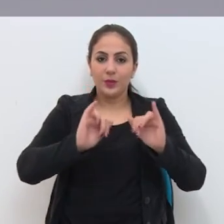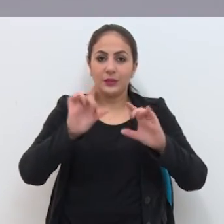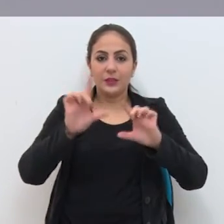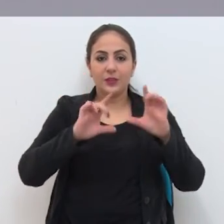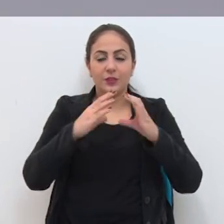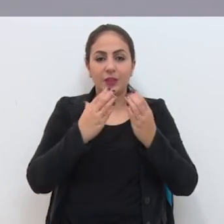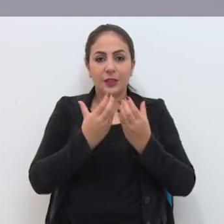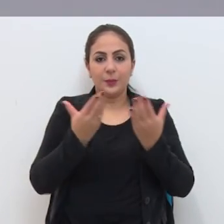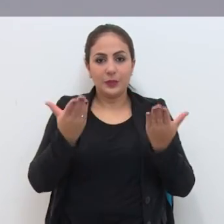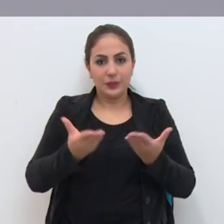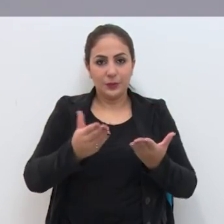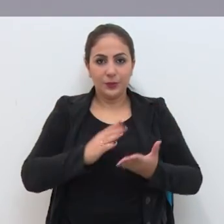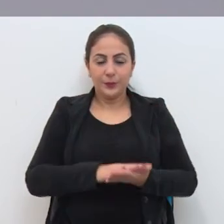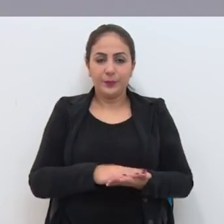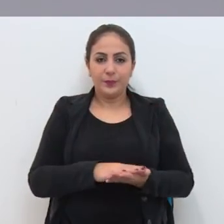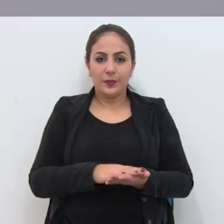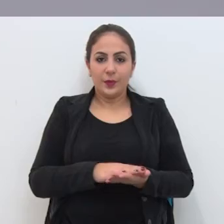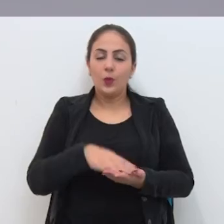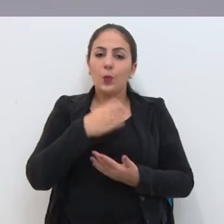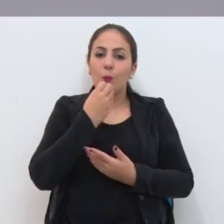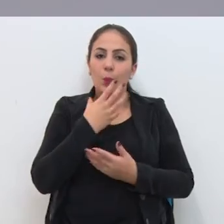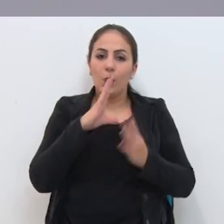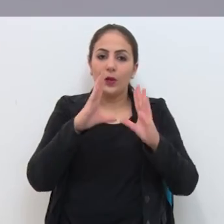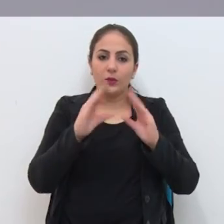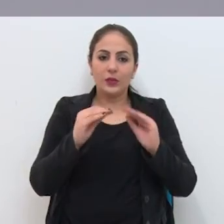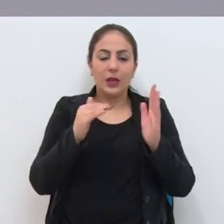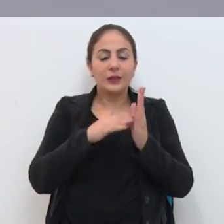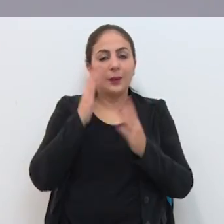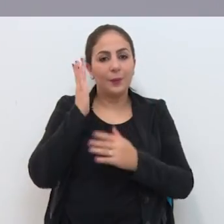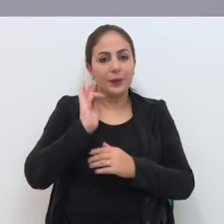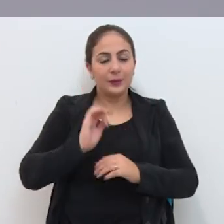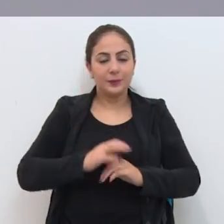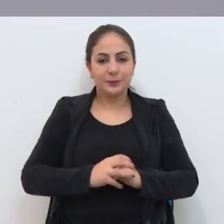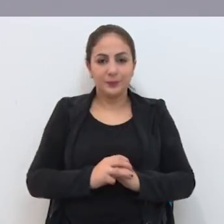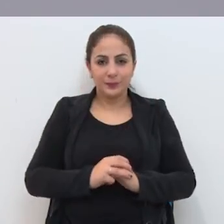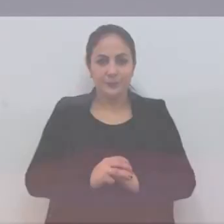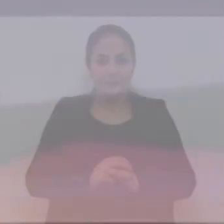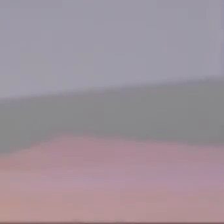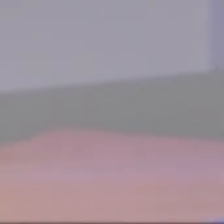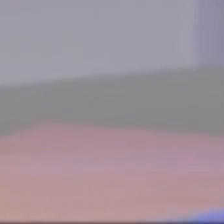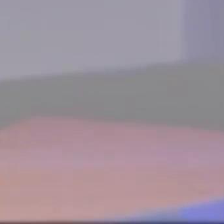informações Do Jornal da Câmara de hoje Uma boa noite E até amanhã